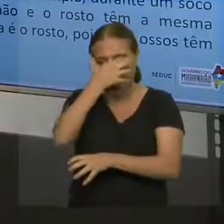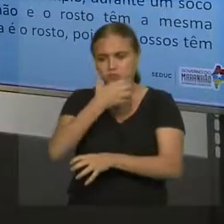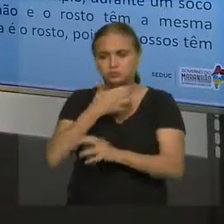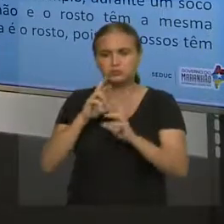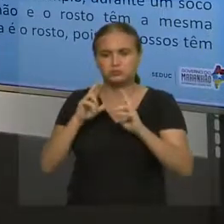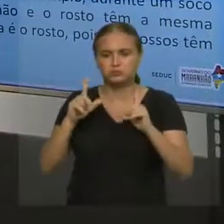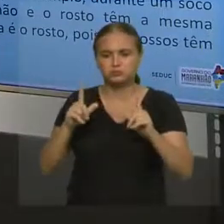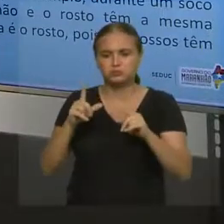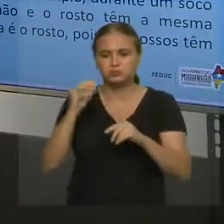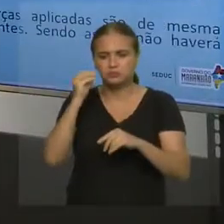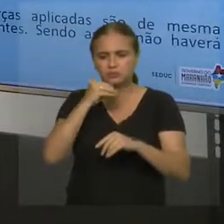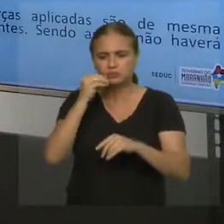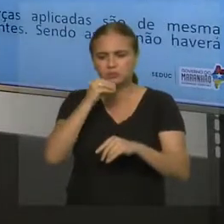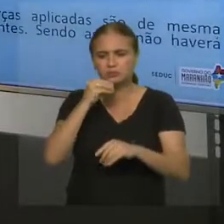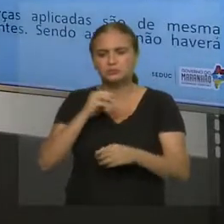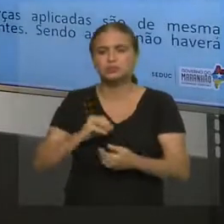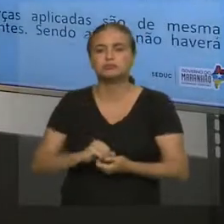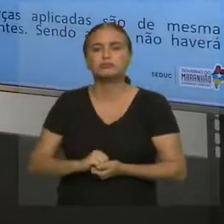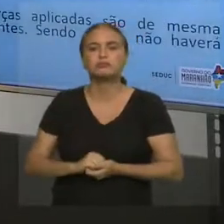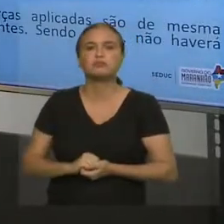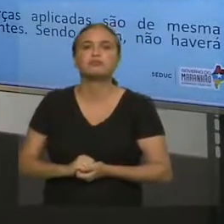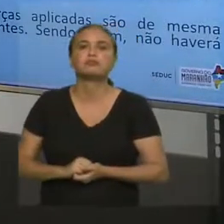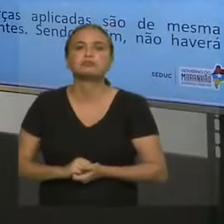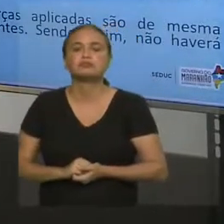como eu tinha falado para vocês.